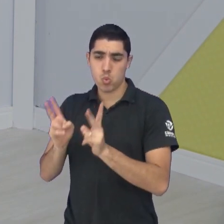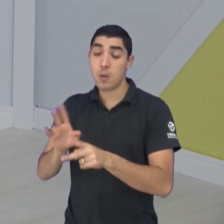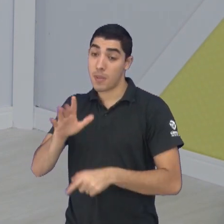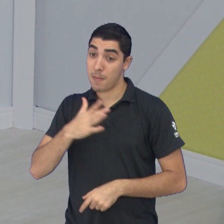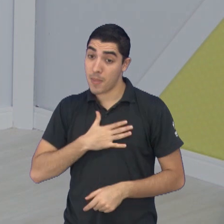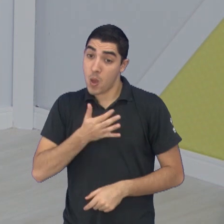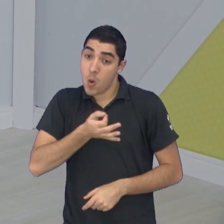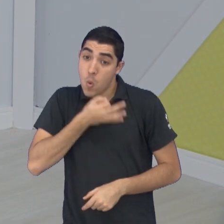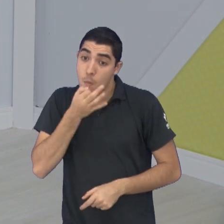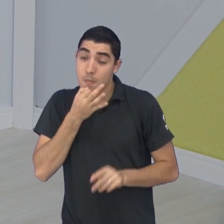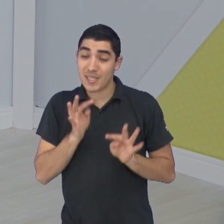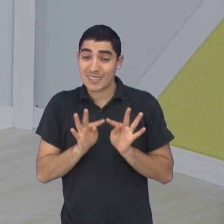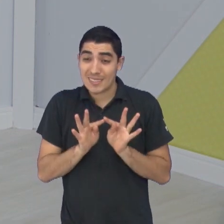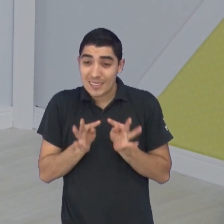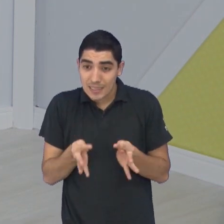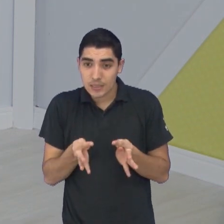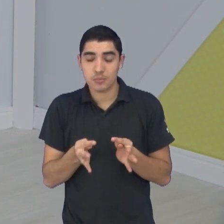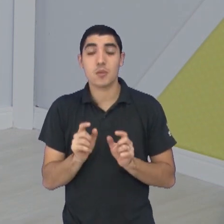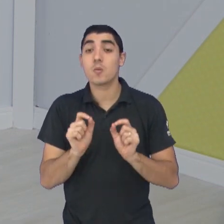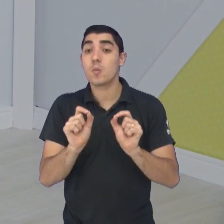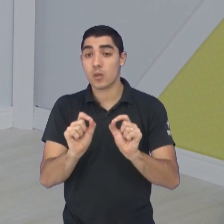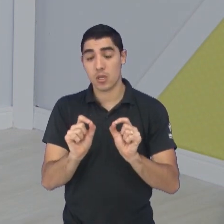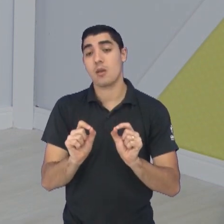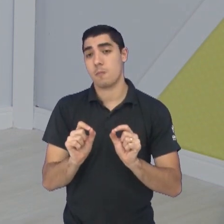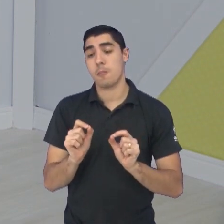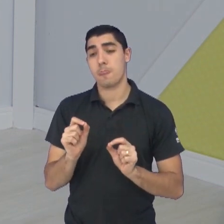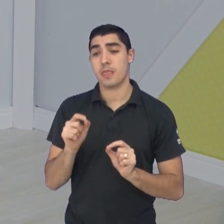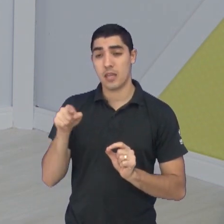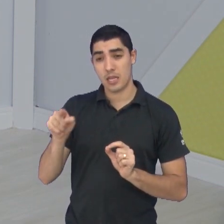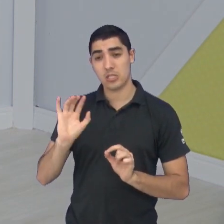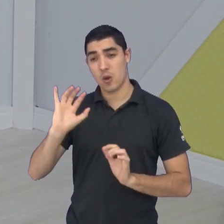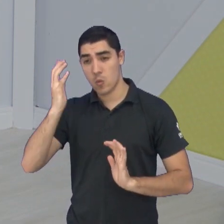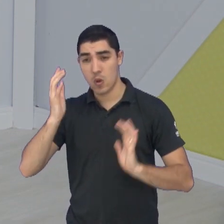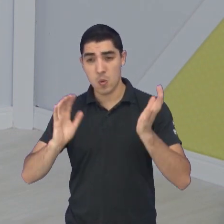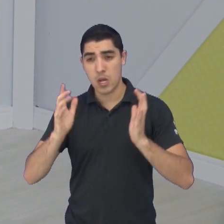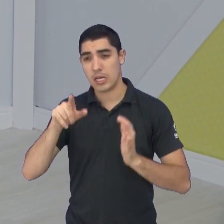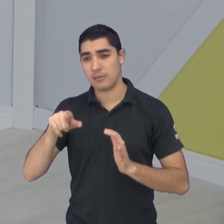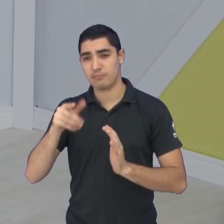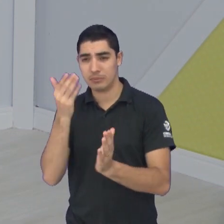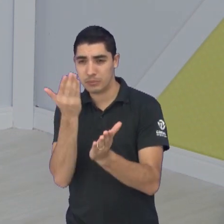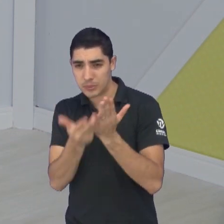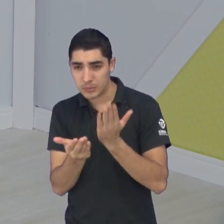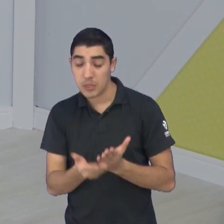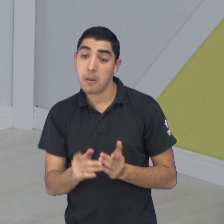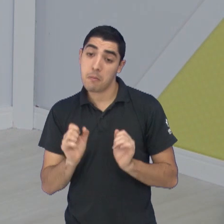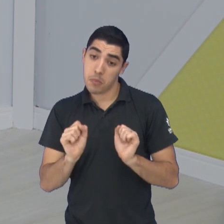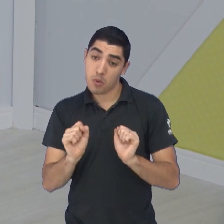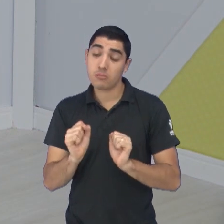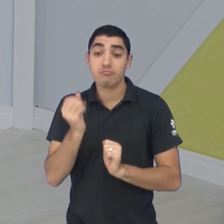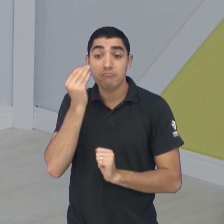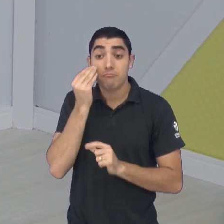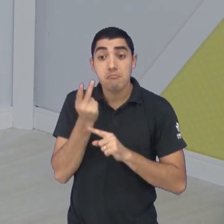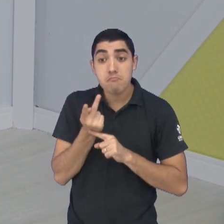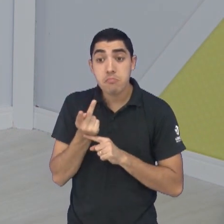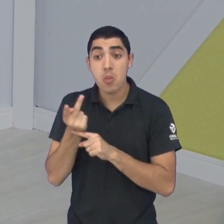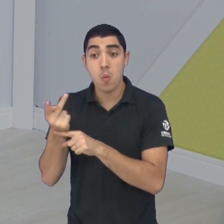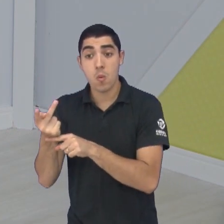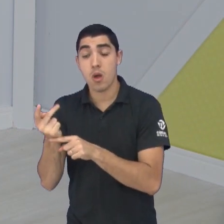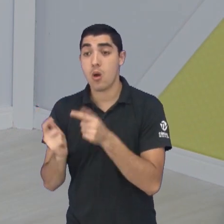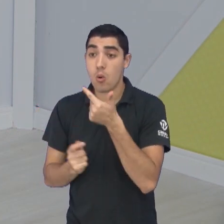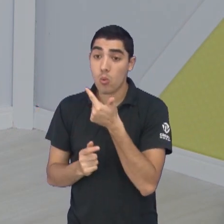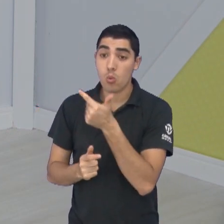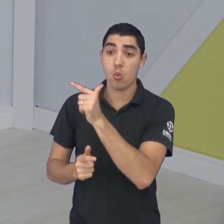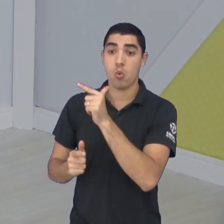opinião por aquilo, por essa queda de rendimento que teve, eu acho que, de repente, poderia buscar um treinador mais da divisão,